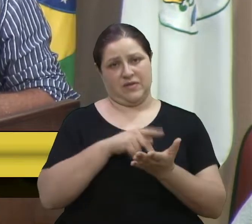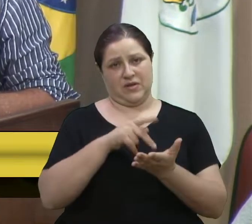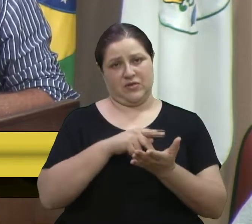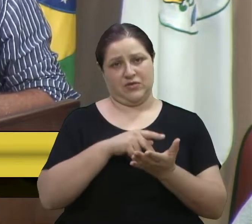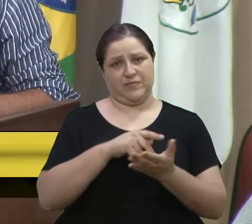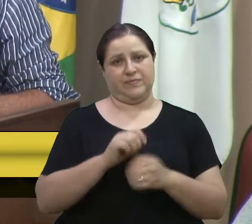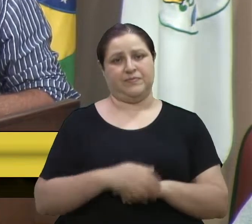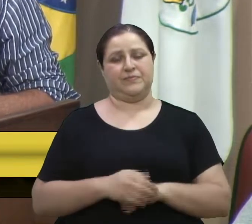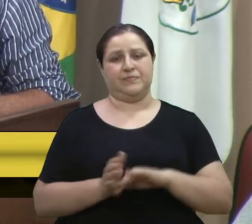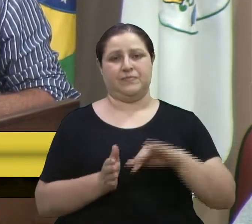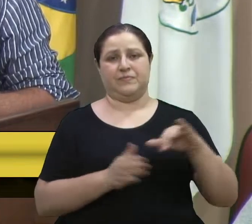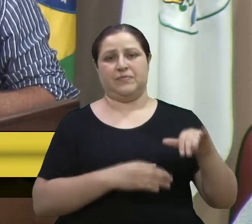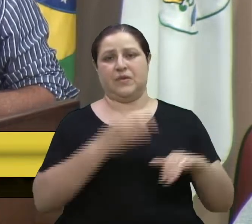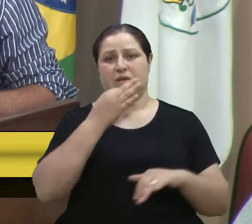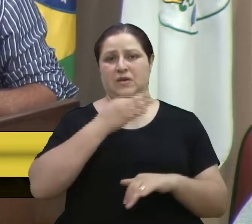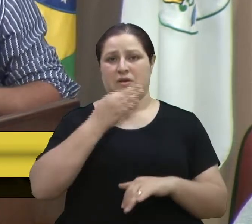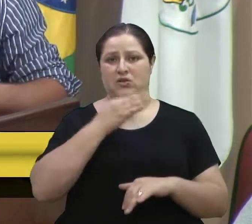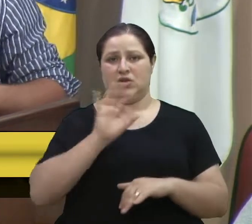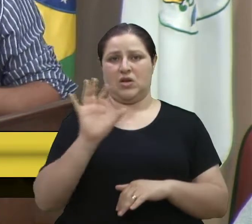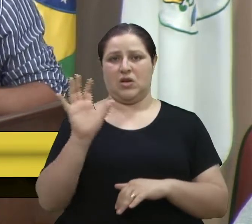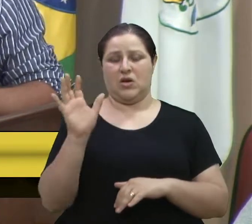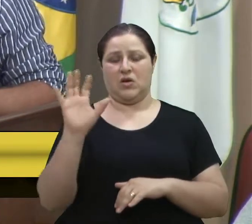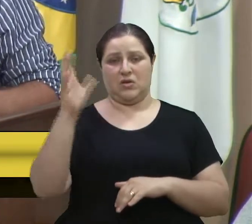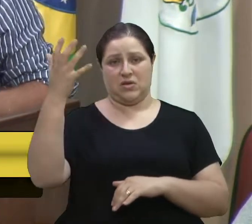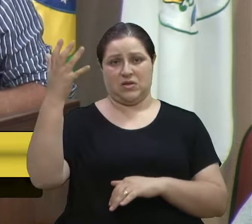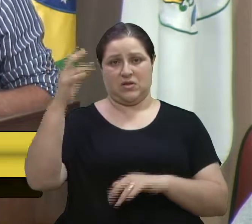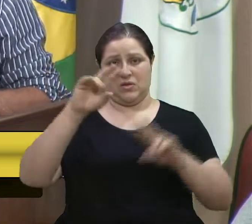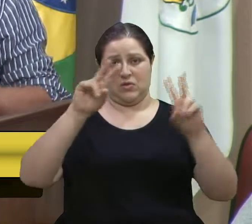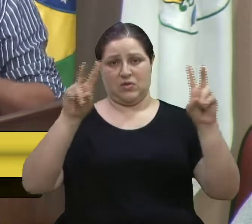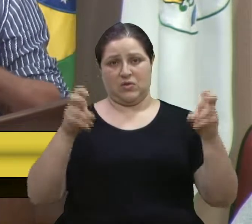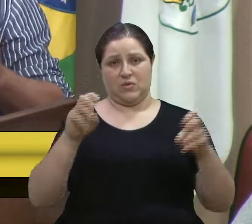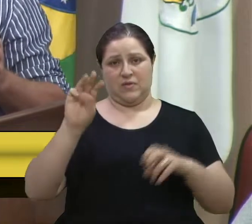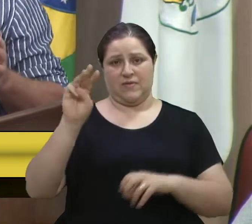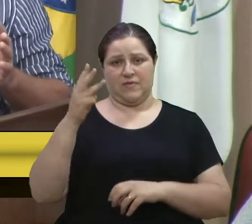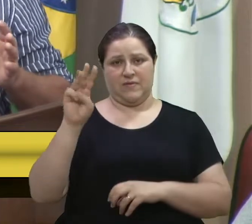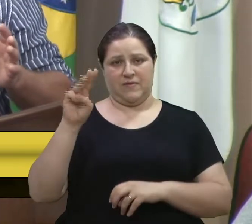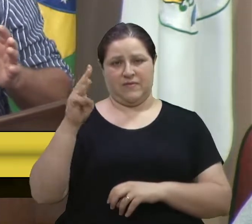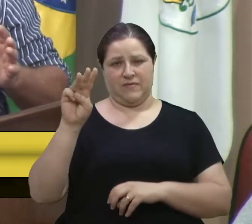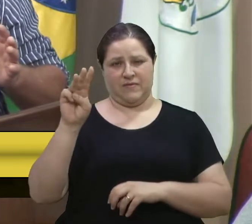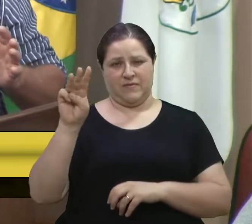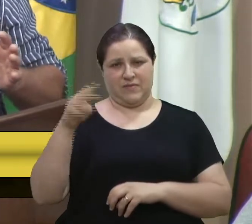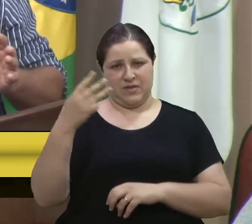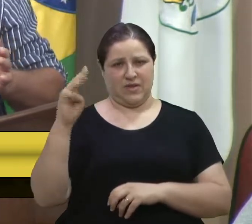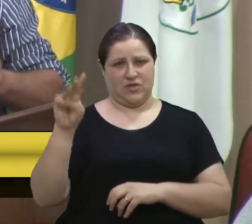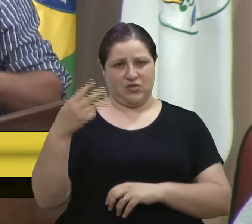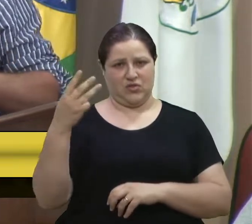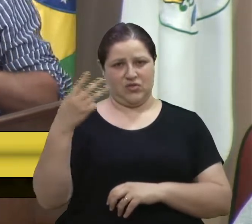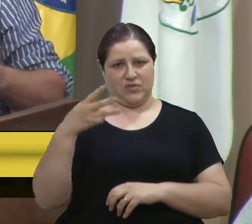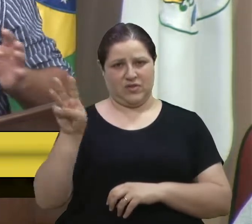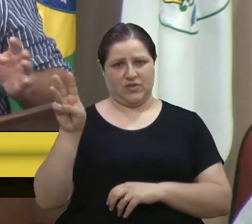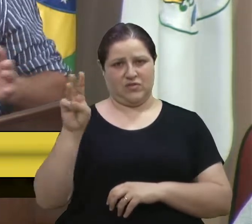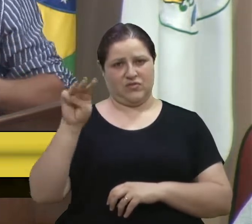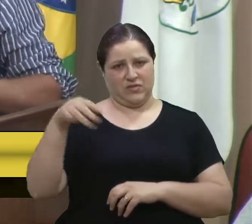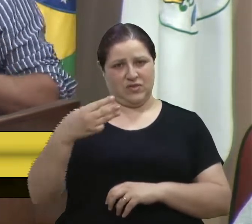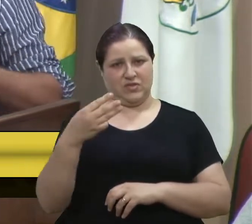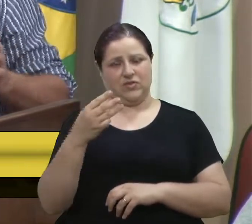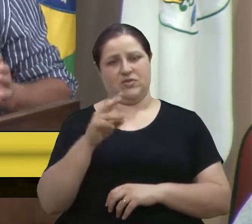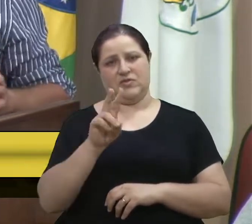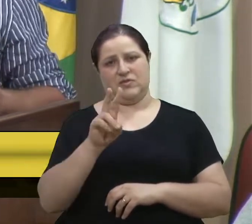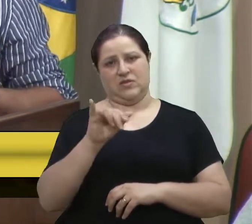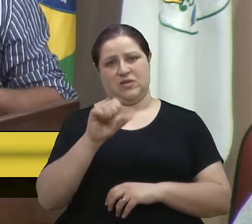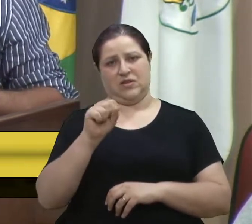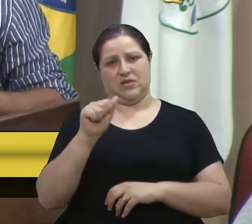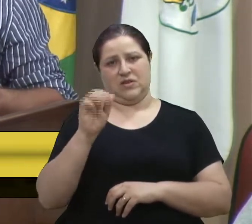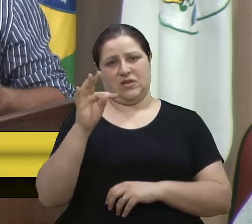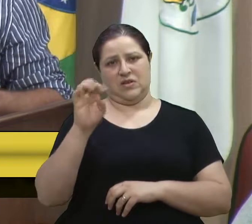nossa cidade com a Vizate. E eu não estou aqui para ressuscitar os guerretes, os guerras, porque,